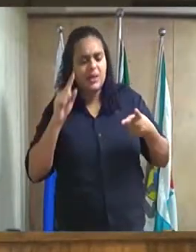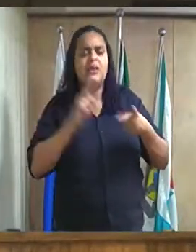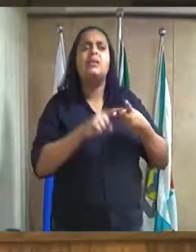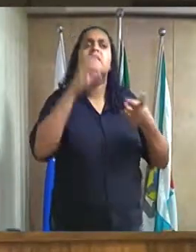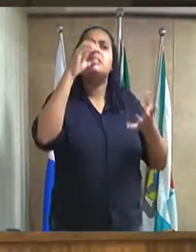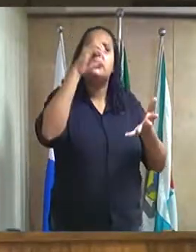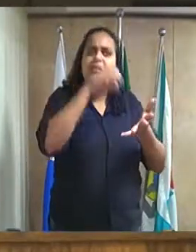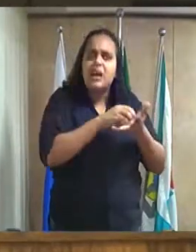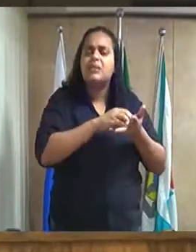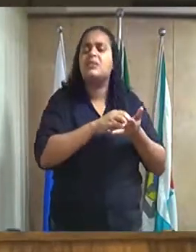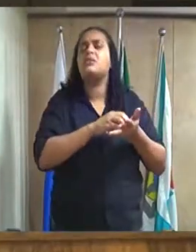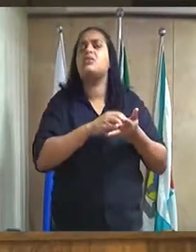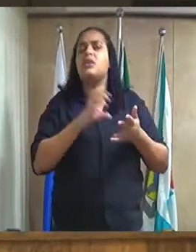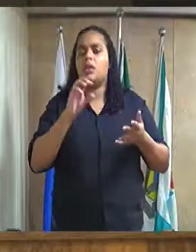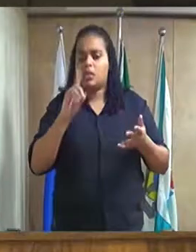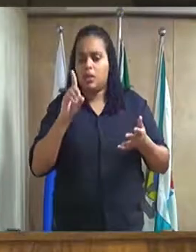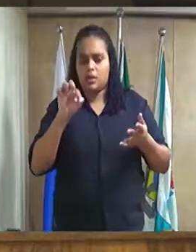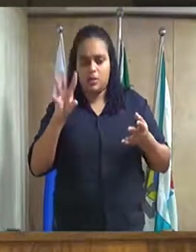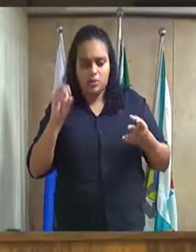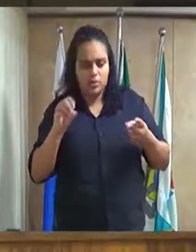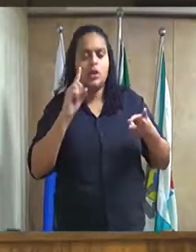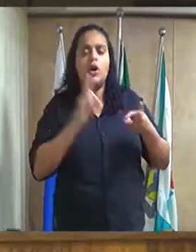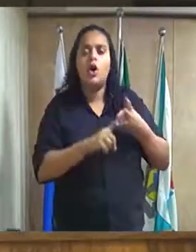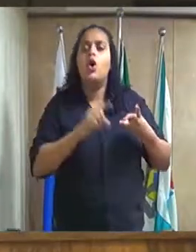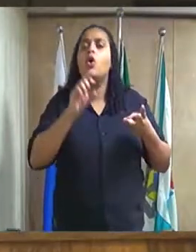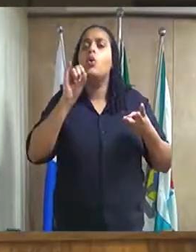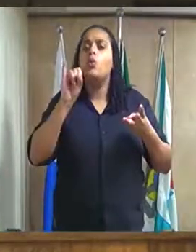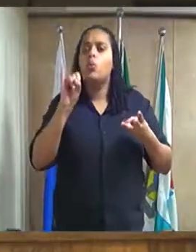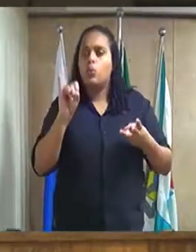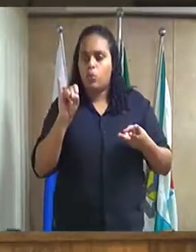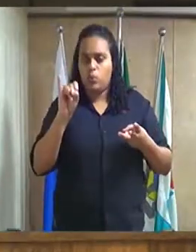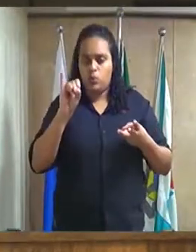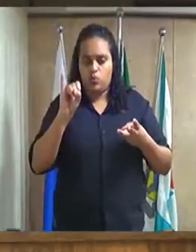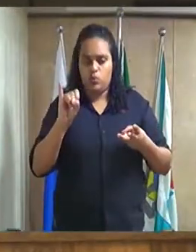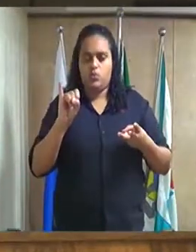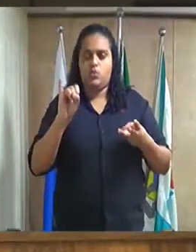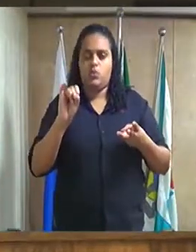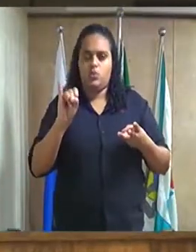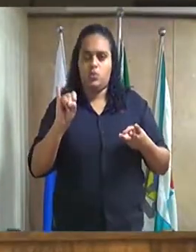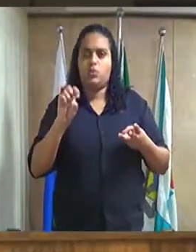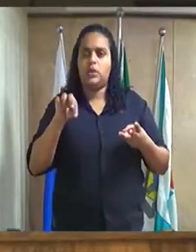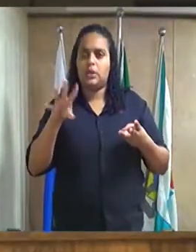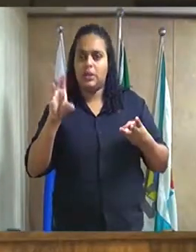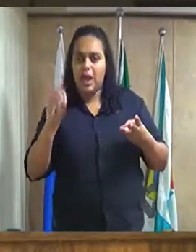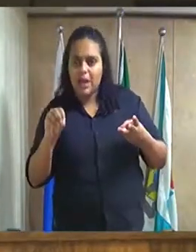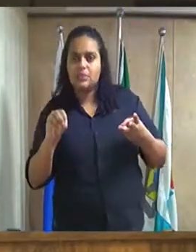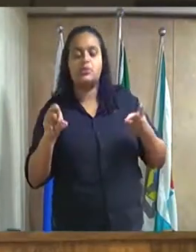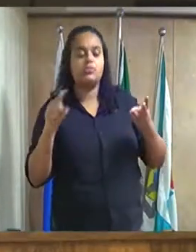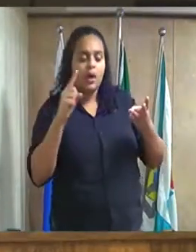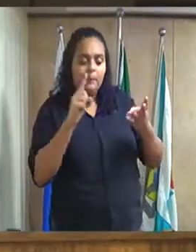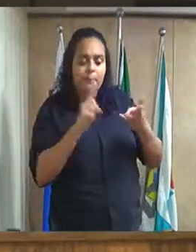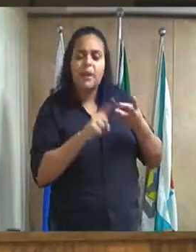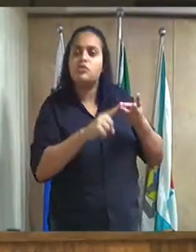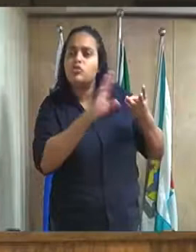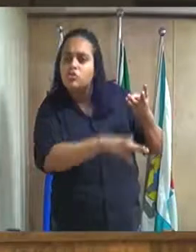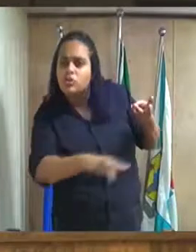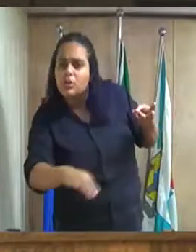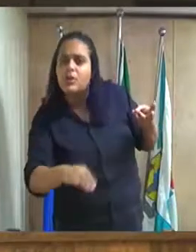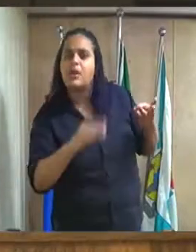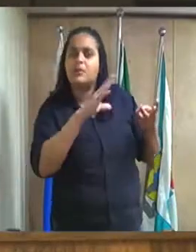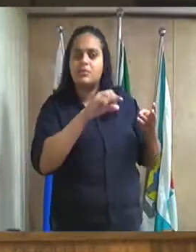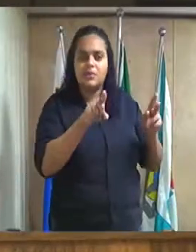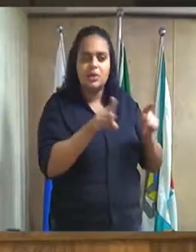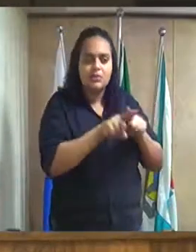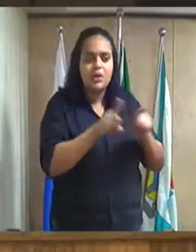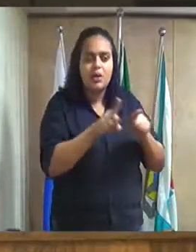de detenção provisória unidade de menores infratores e de ressocialização e instituição